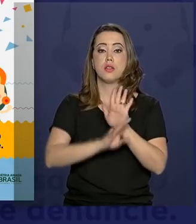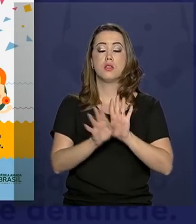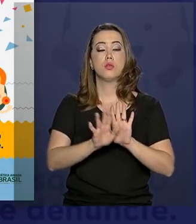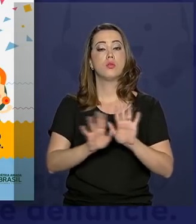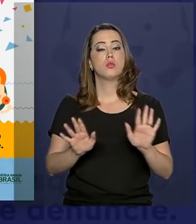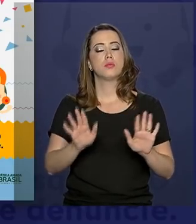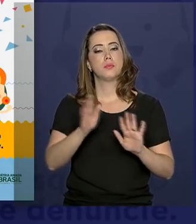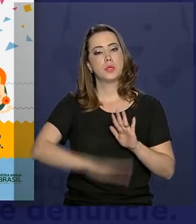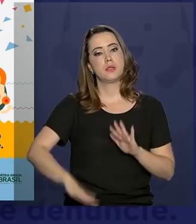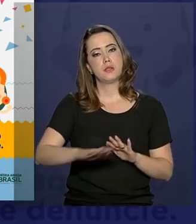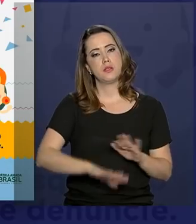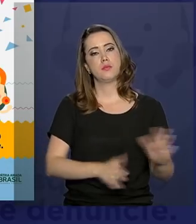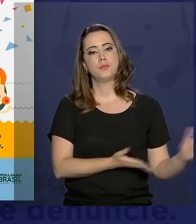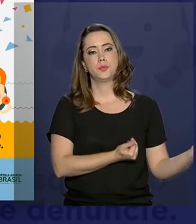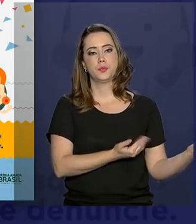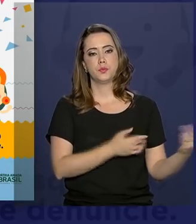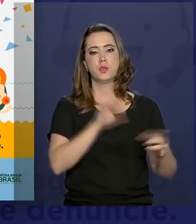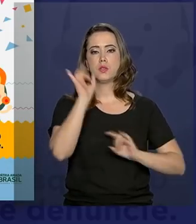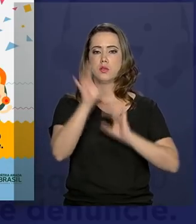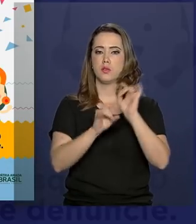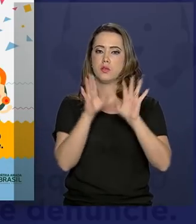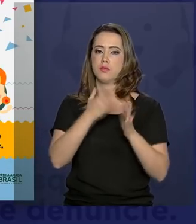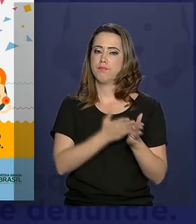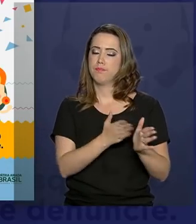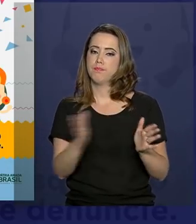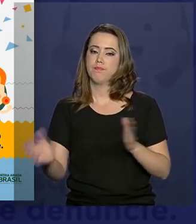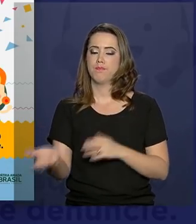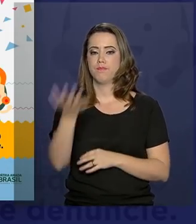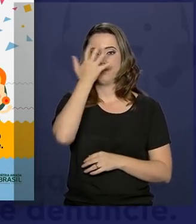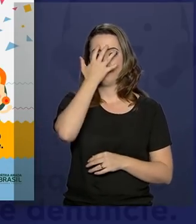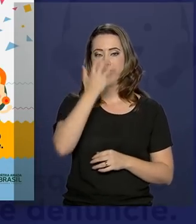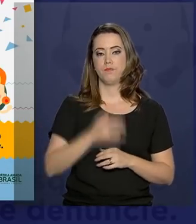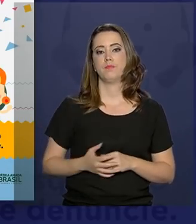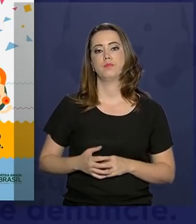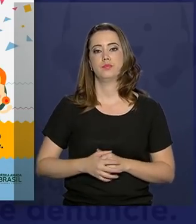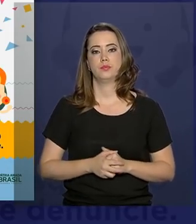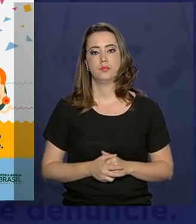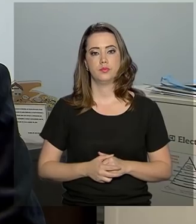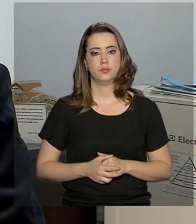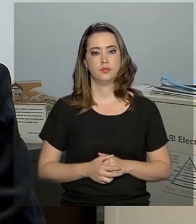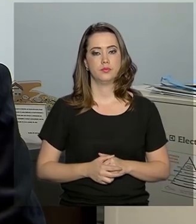crianças e dos adolescentes, em especial nesta época de carnaval.